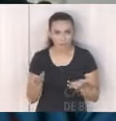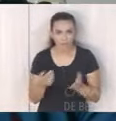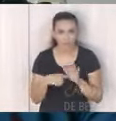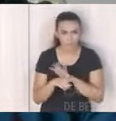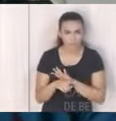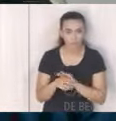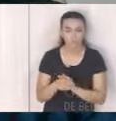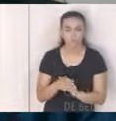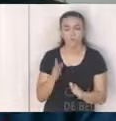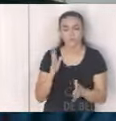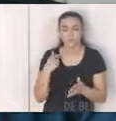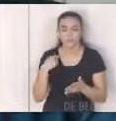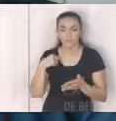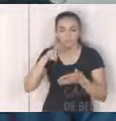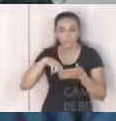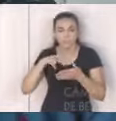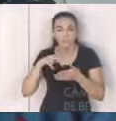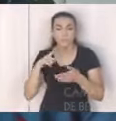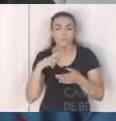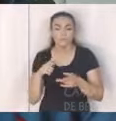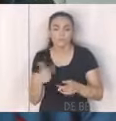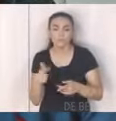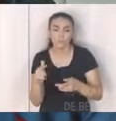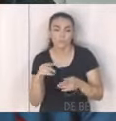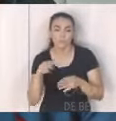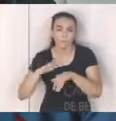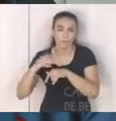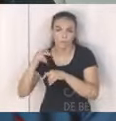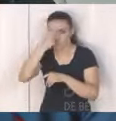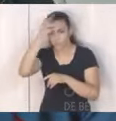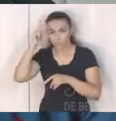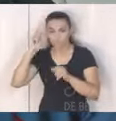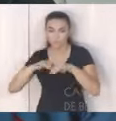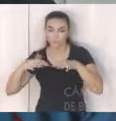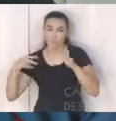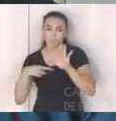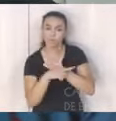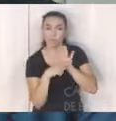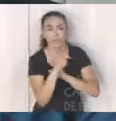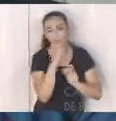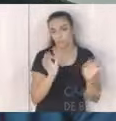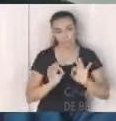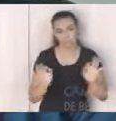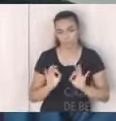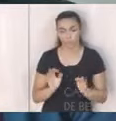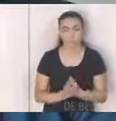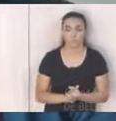eu consultei a assessoria que nós não temos questionamento da sociedade civil não chegou no portal da câmara